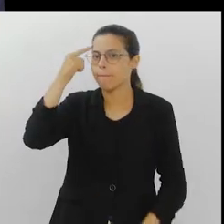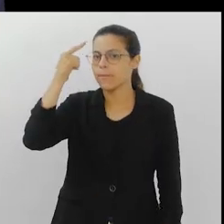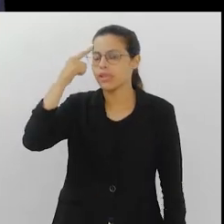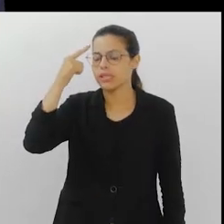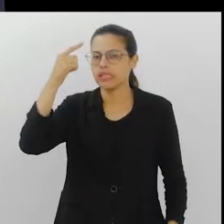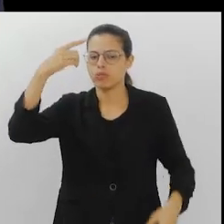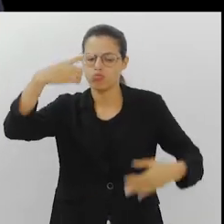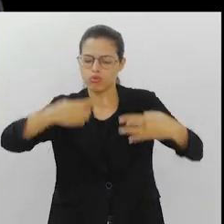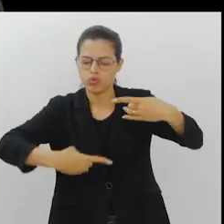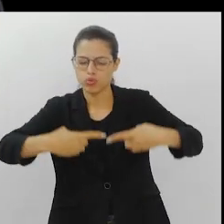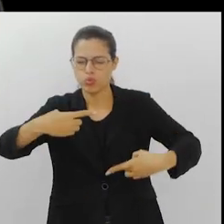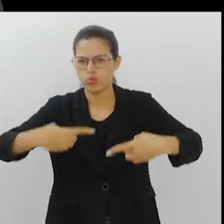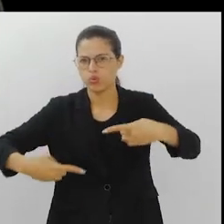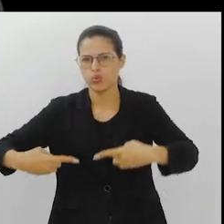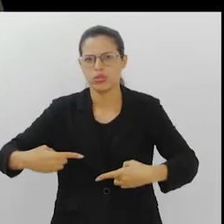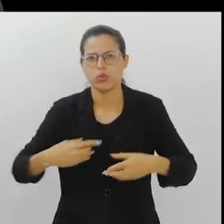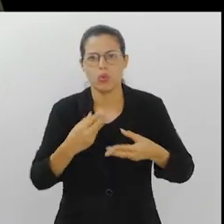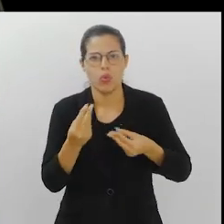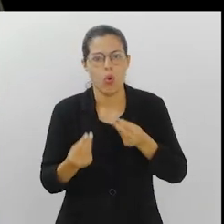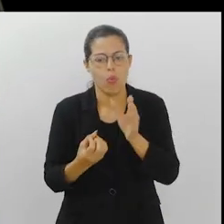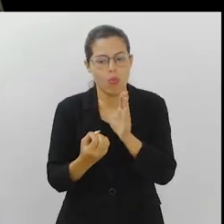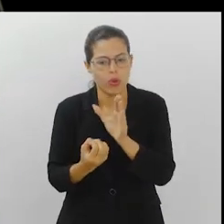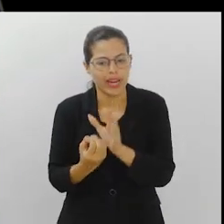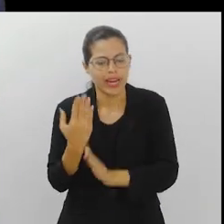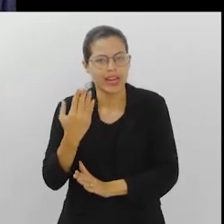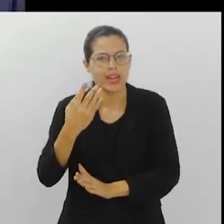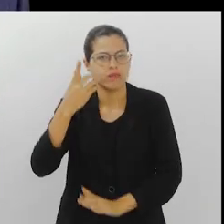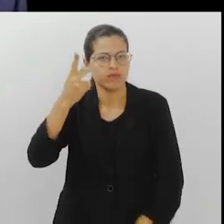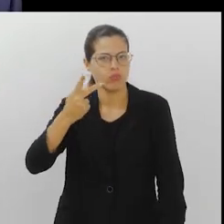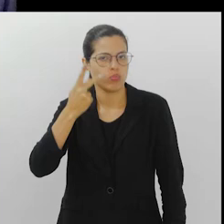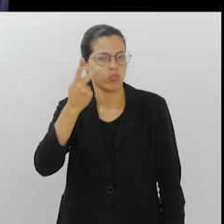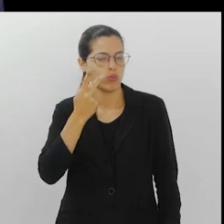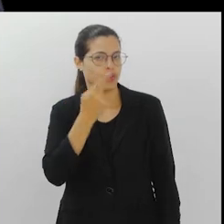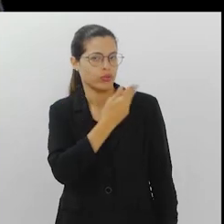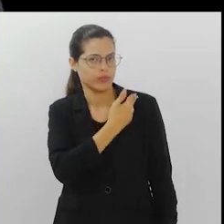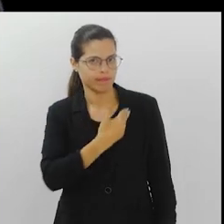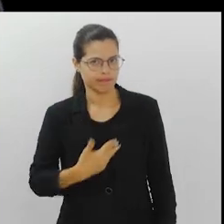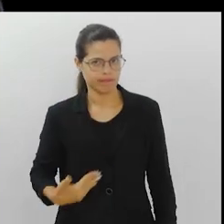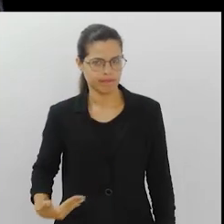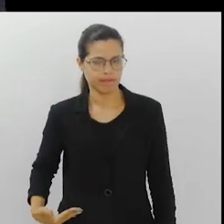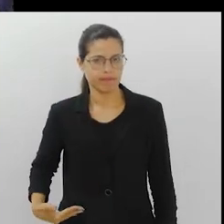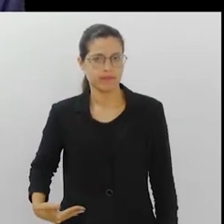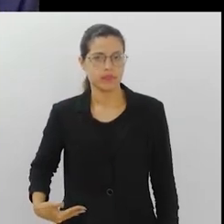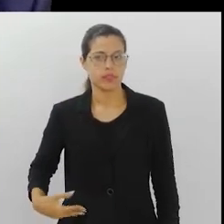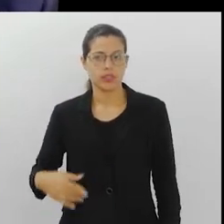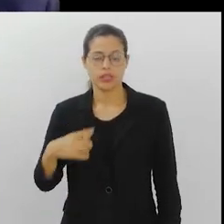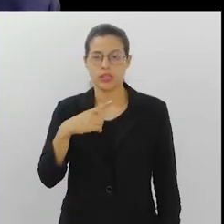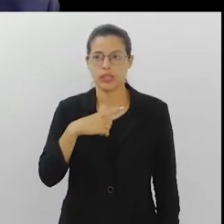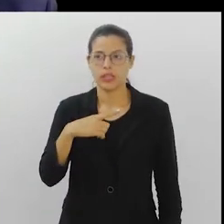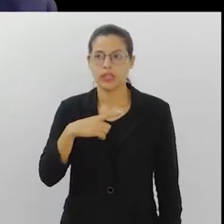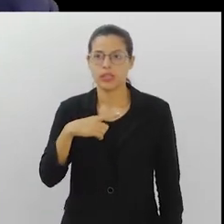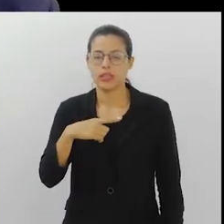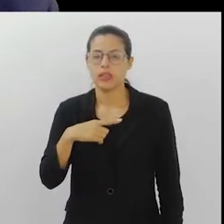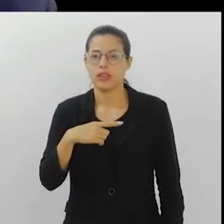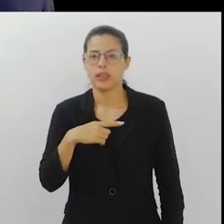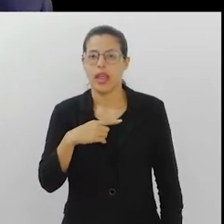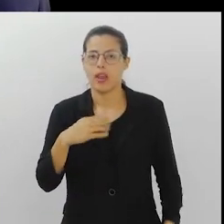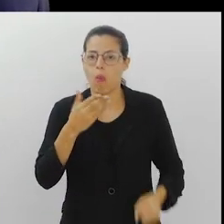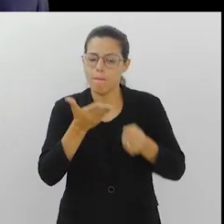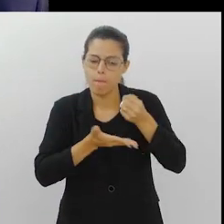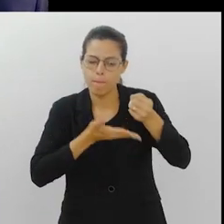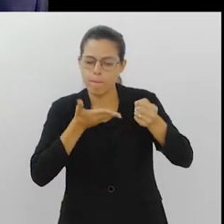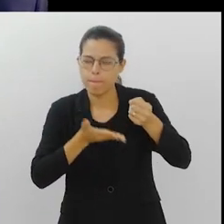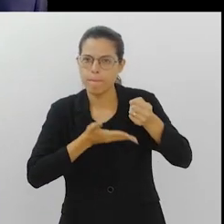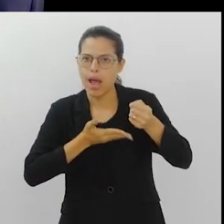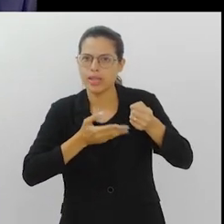pensando, discutindo como formar políticas públicas, como formular políticas públicas que tenham essas questões como